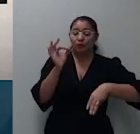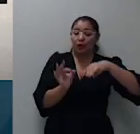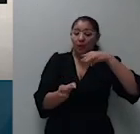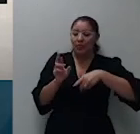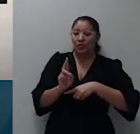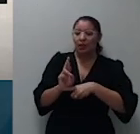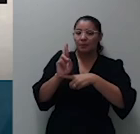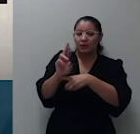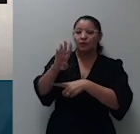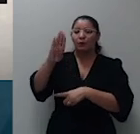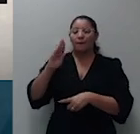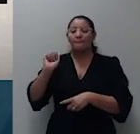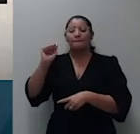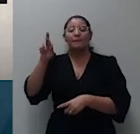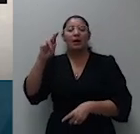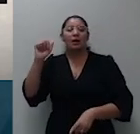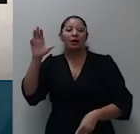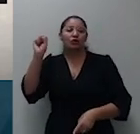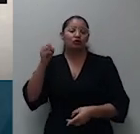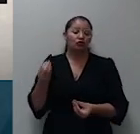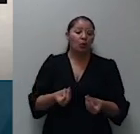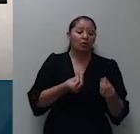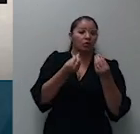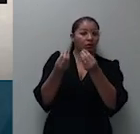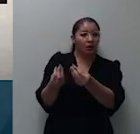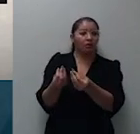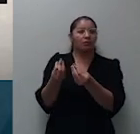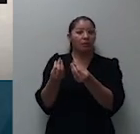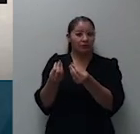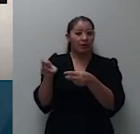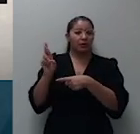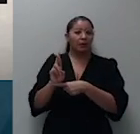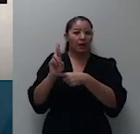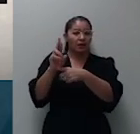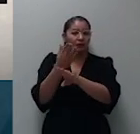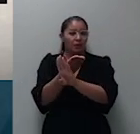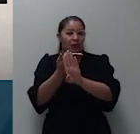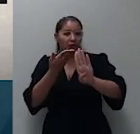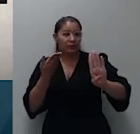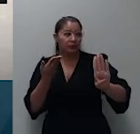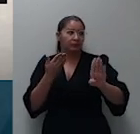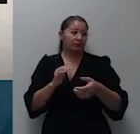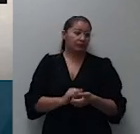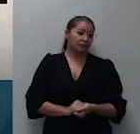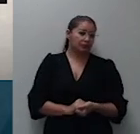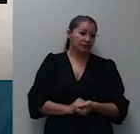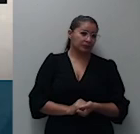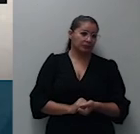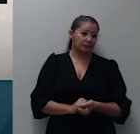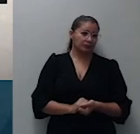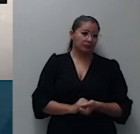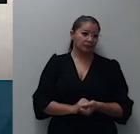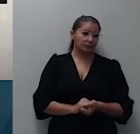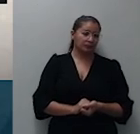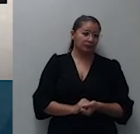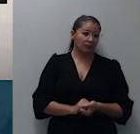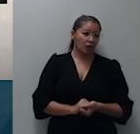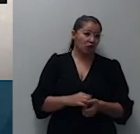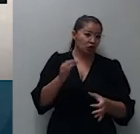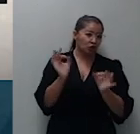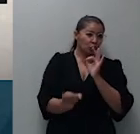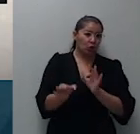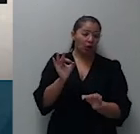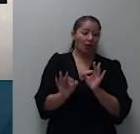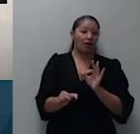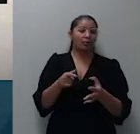dando provimento ao recurso para afastar a ilegitimidade e mandar que fosse julgado no mérito na